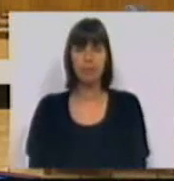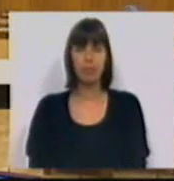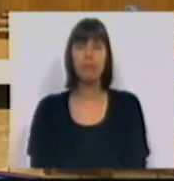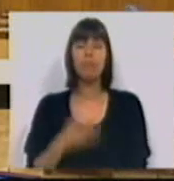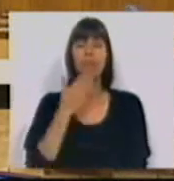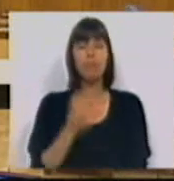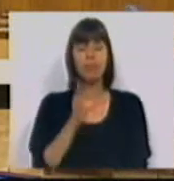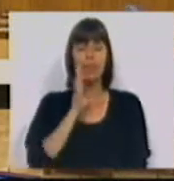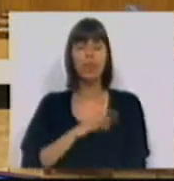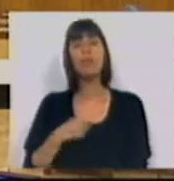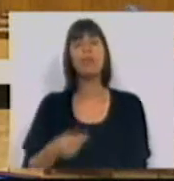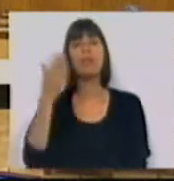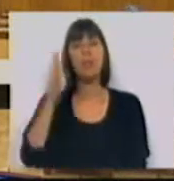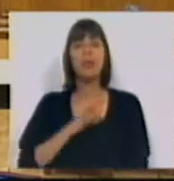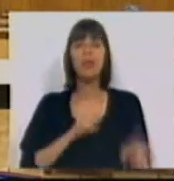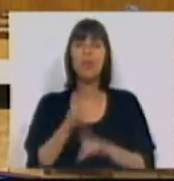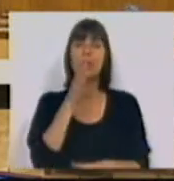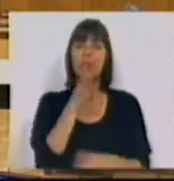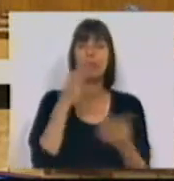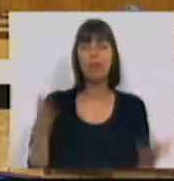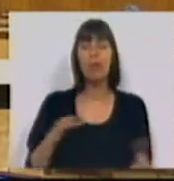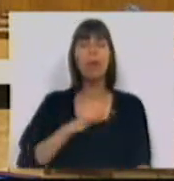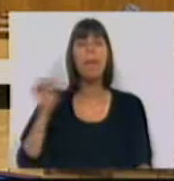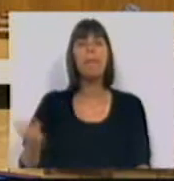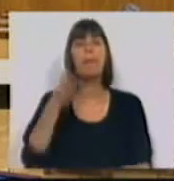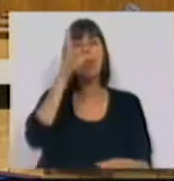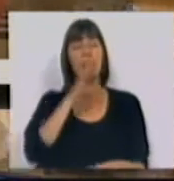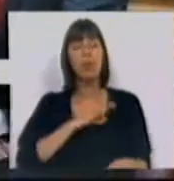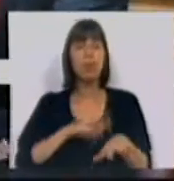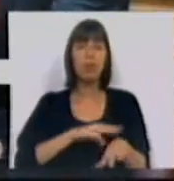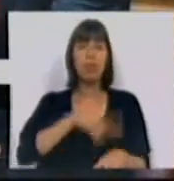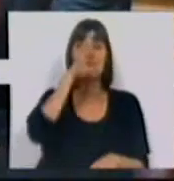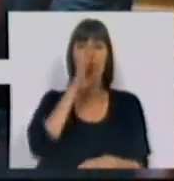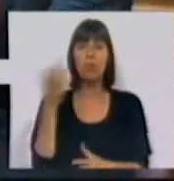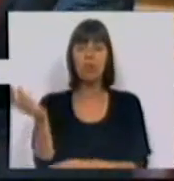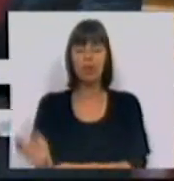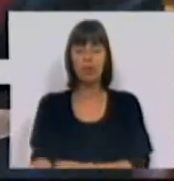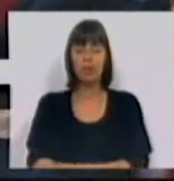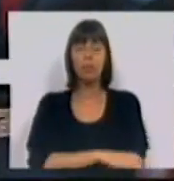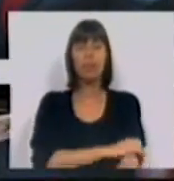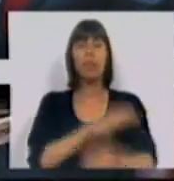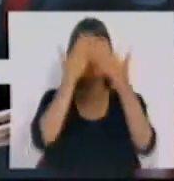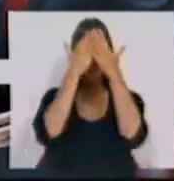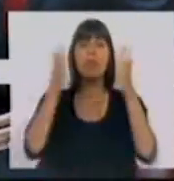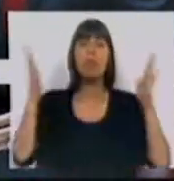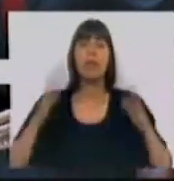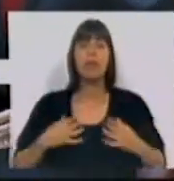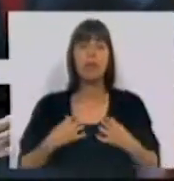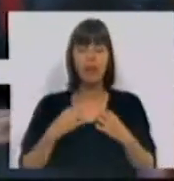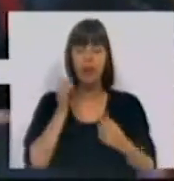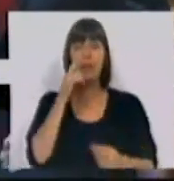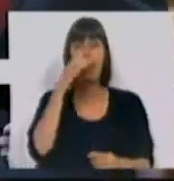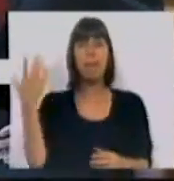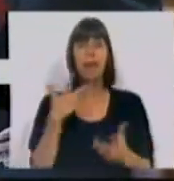Muito obrigado, Sra. Presidente, Sras. e Srs. Deputados, Sr. Primeiro-Ministro, Srs. Membros do Governo. Em democracia, quem